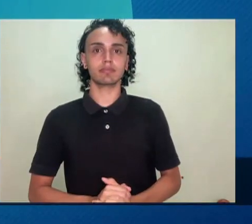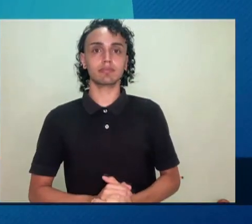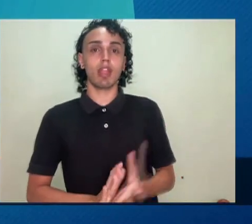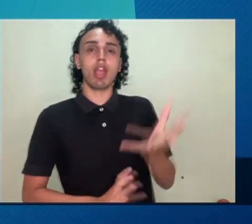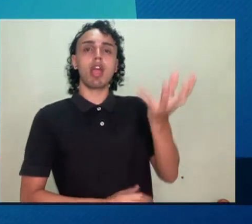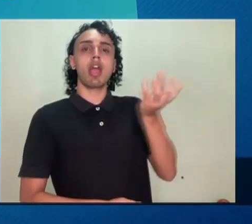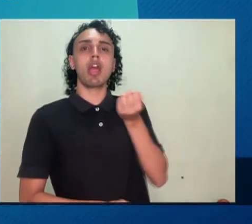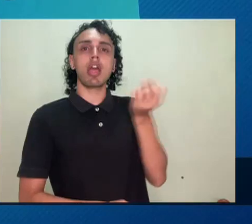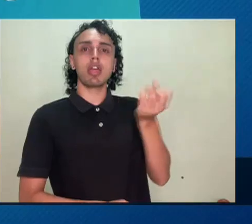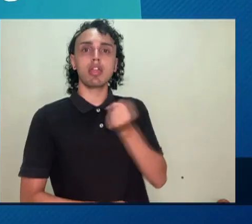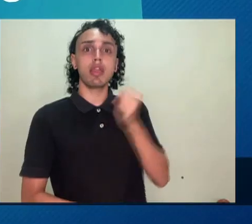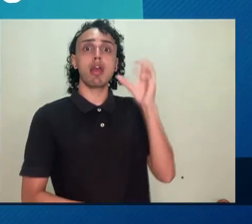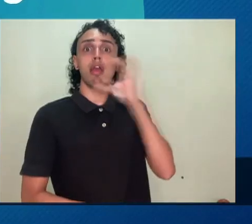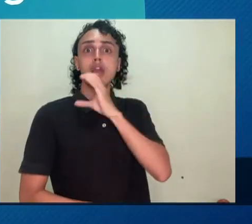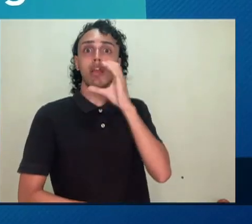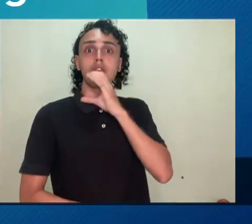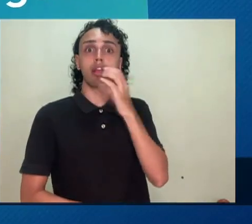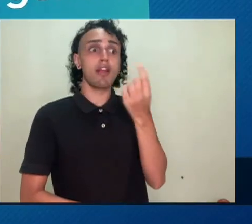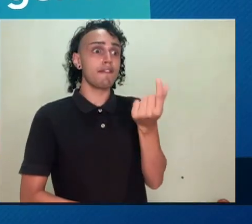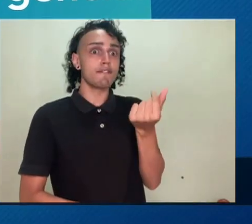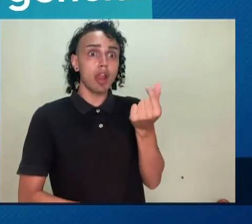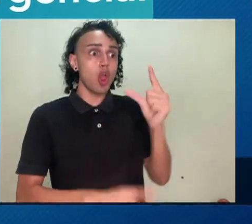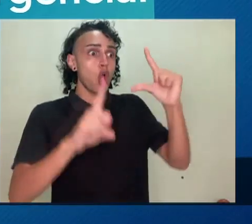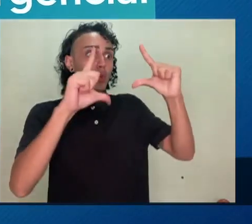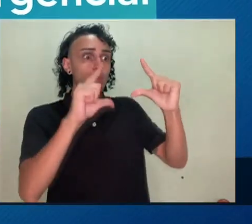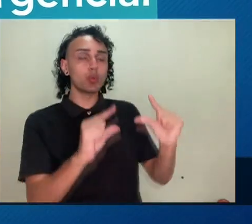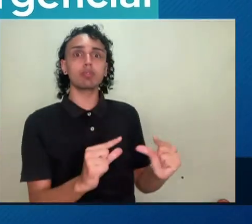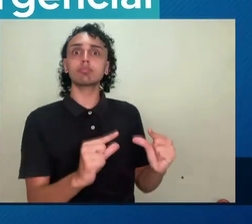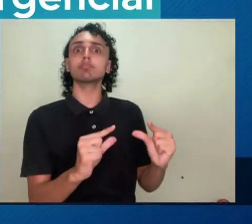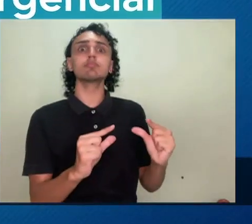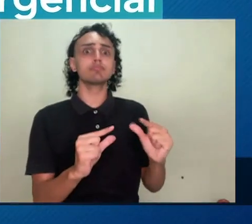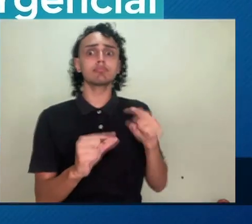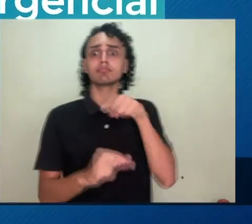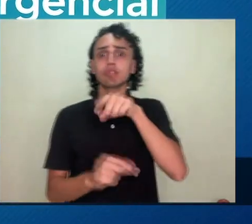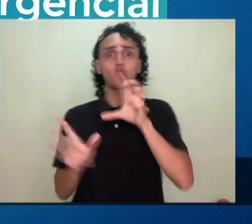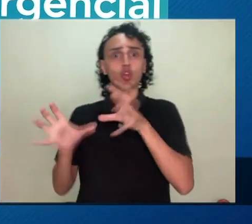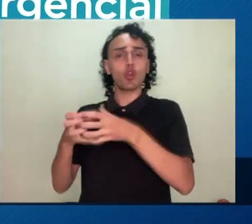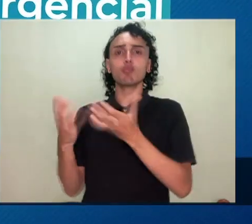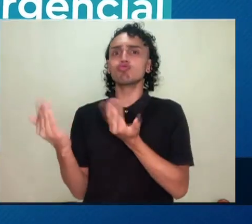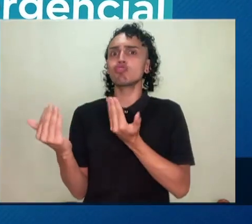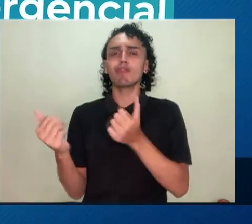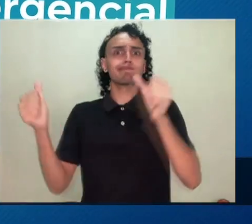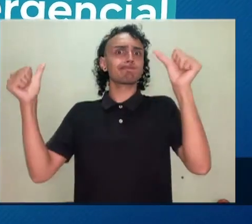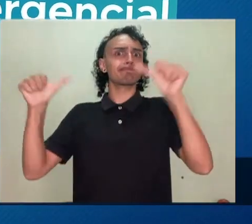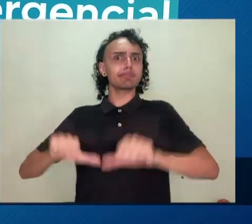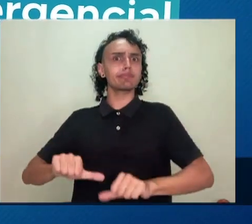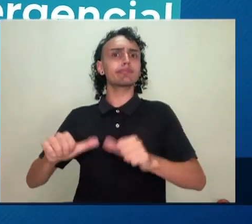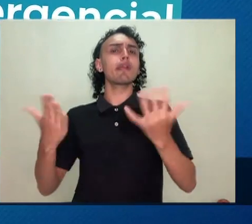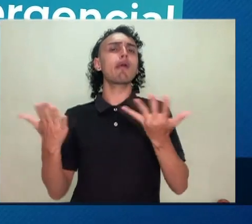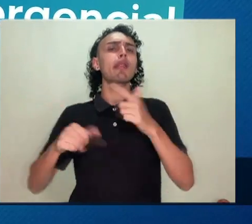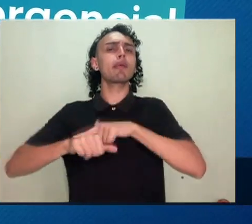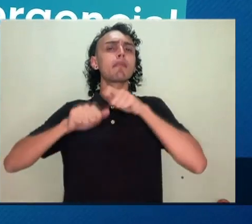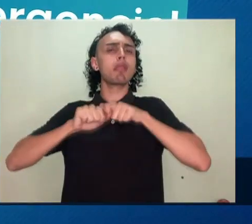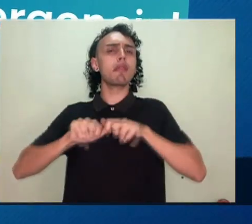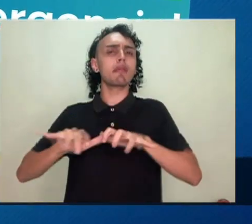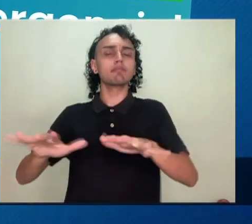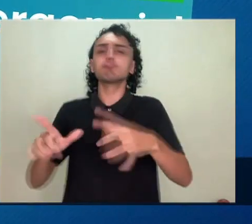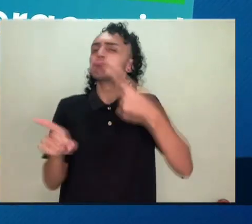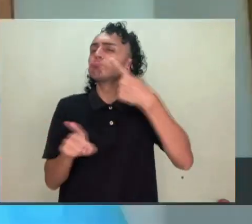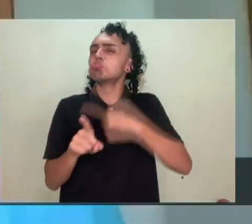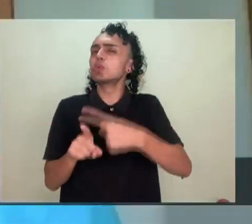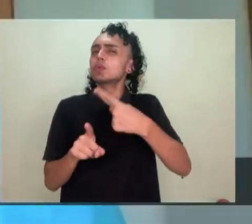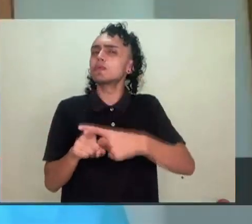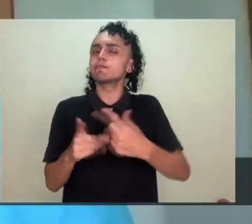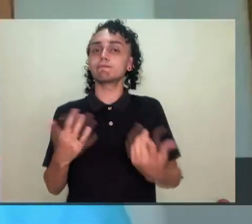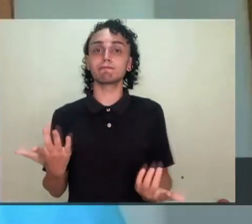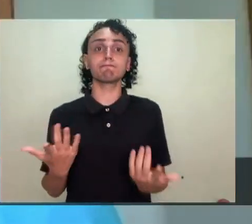A redução do valor do auxílio emergencial agrava ainda mais a situação desses jovens na pandemia. Por